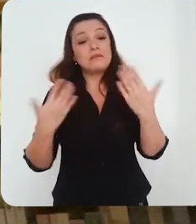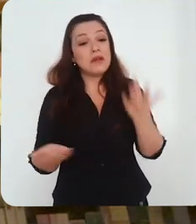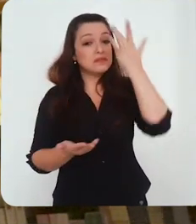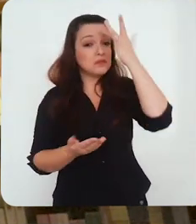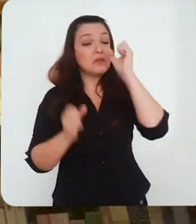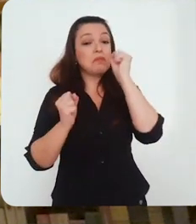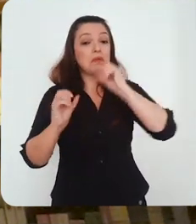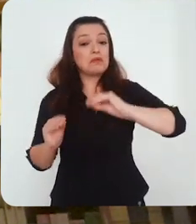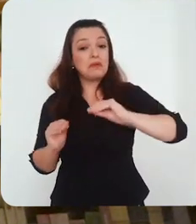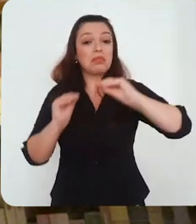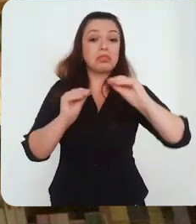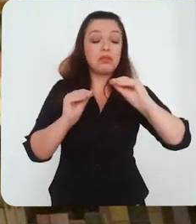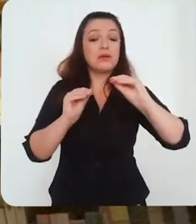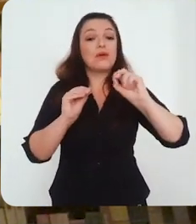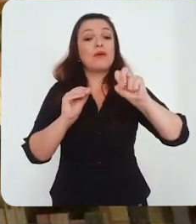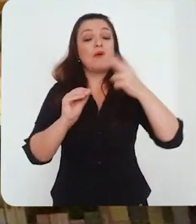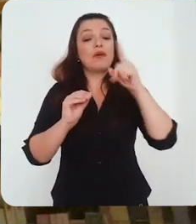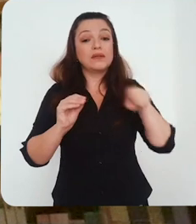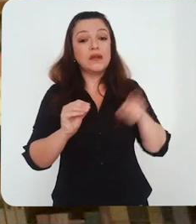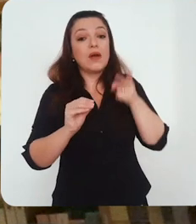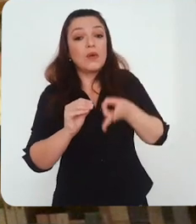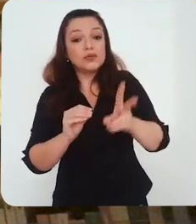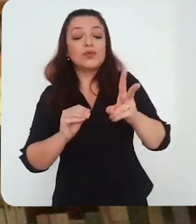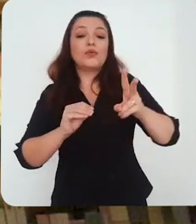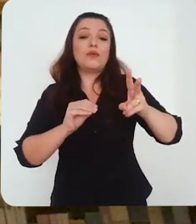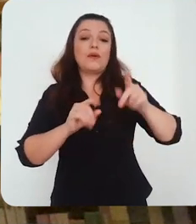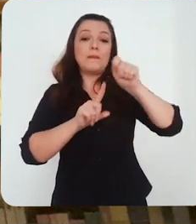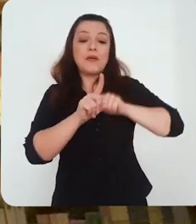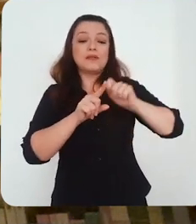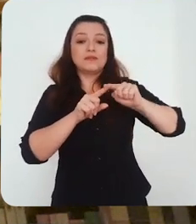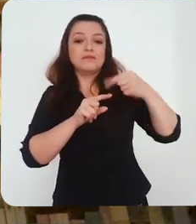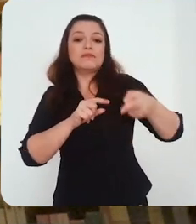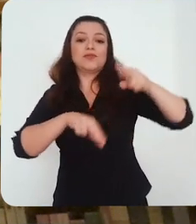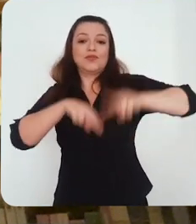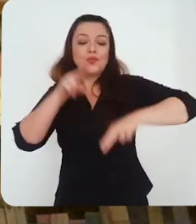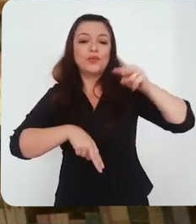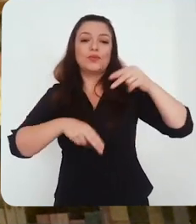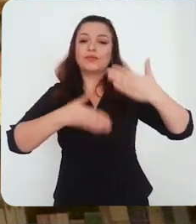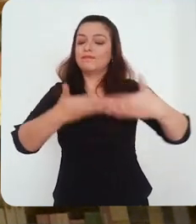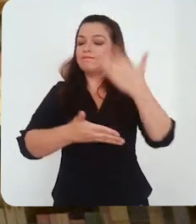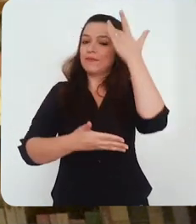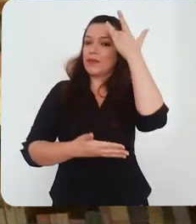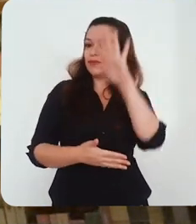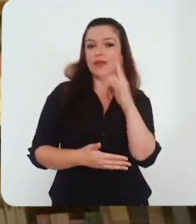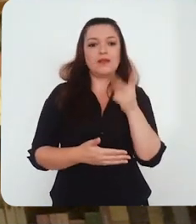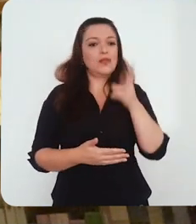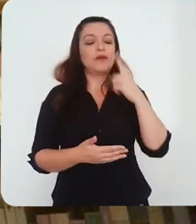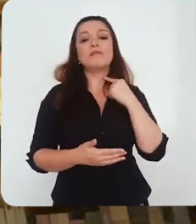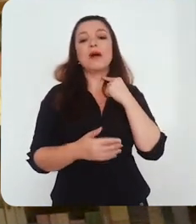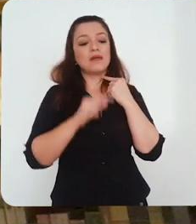possível de que as atividades presenciais, elas continuem bloqueadas mesmo depois do dia 2